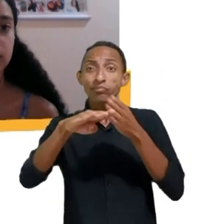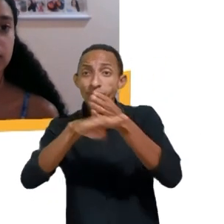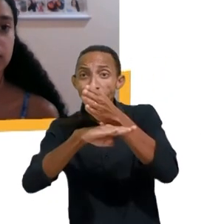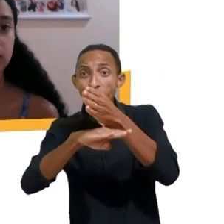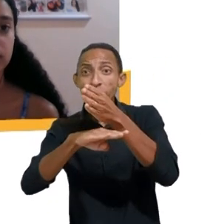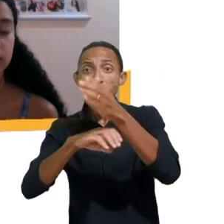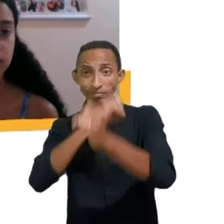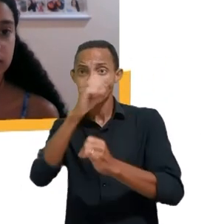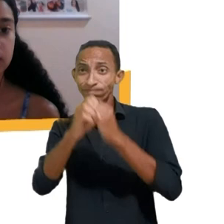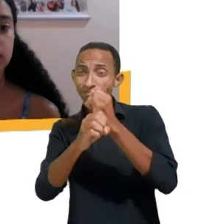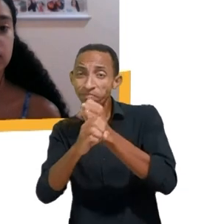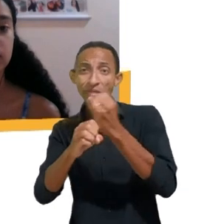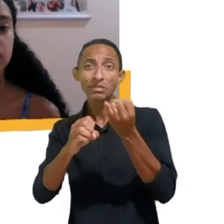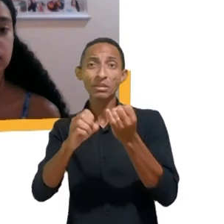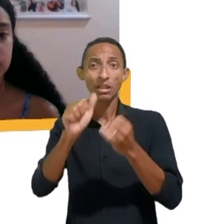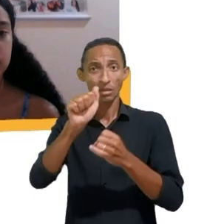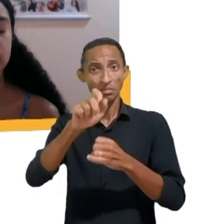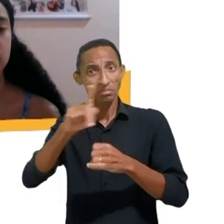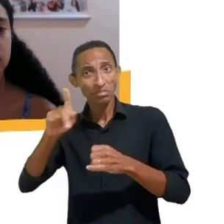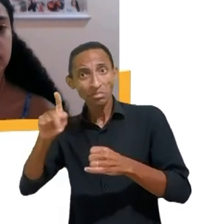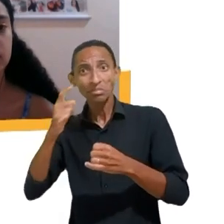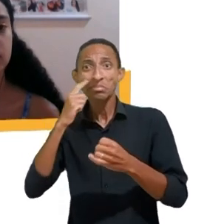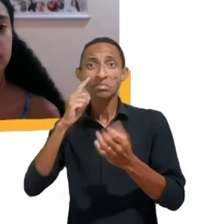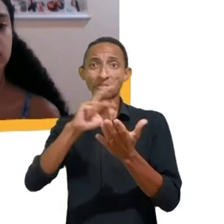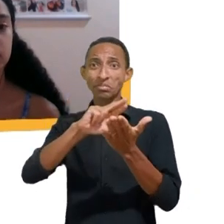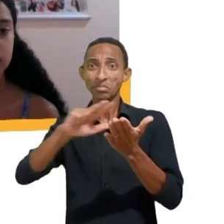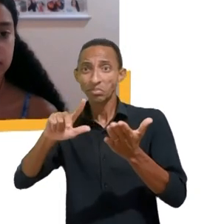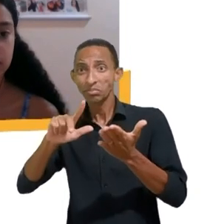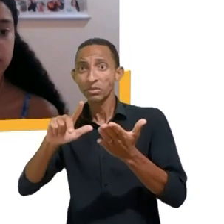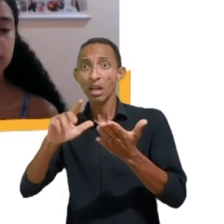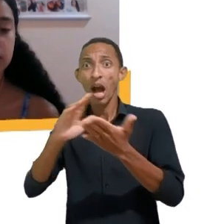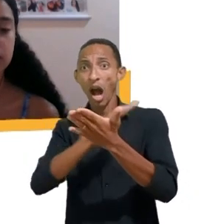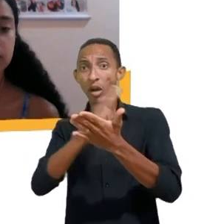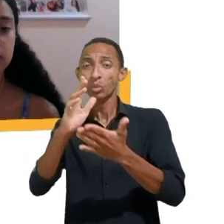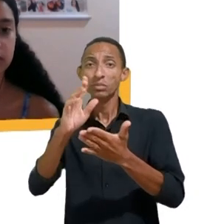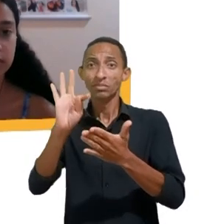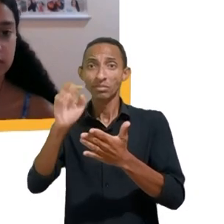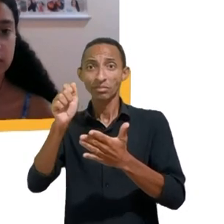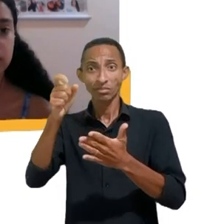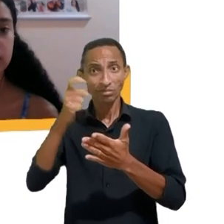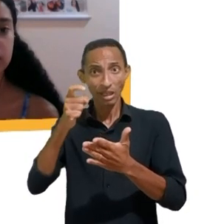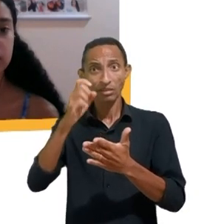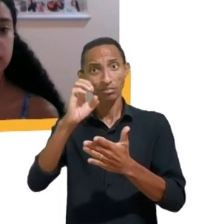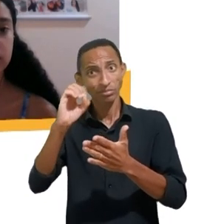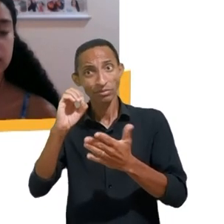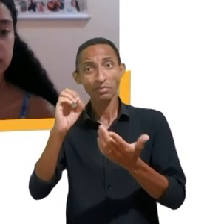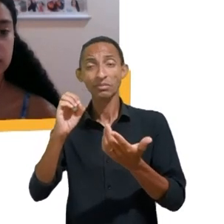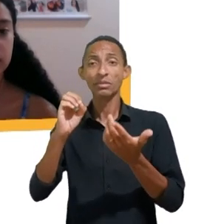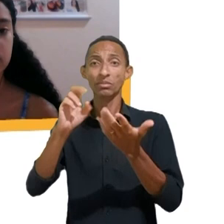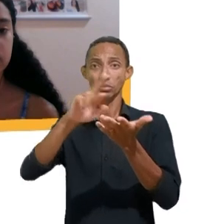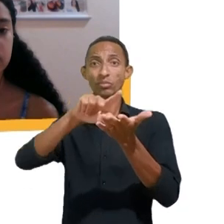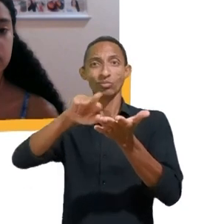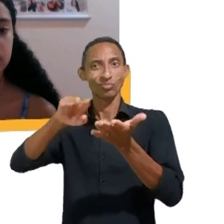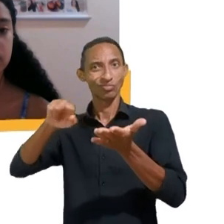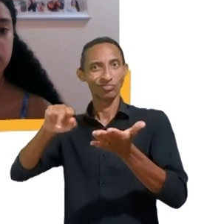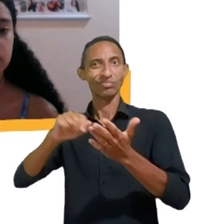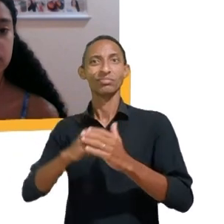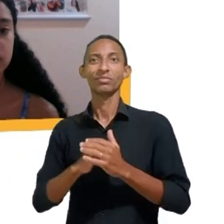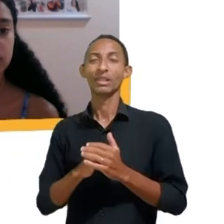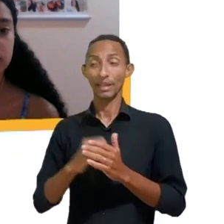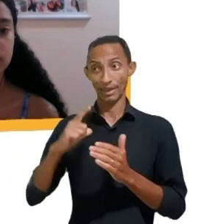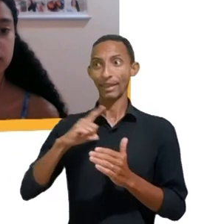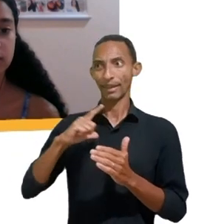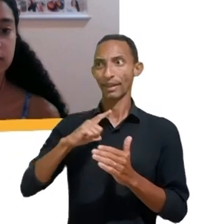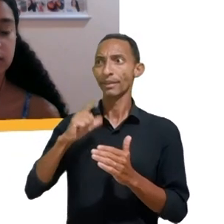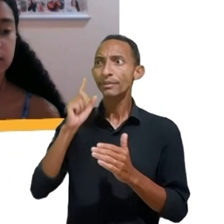exemplo, nas chamadas tarifas zeros, nesses acordos do chamado zero rating que entregam alguns aplicativos como se o uso é